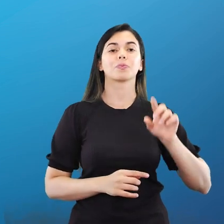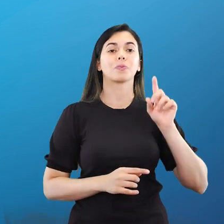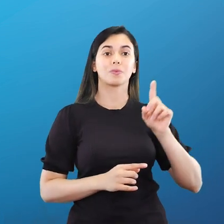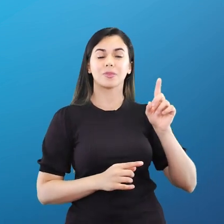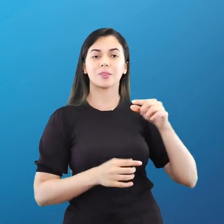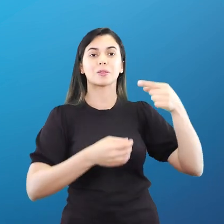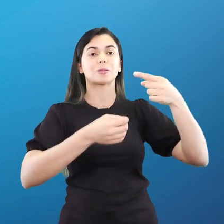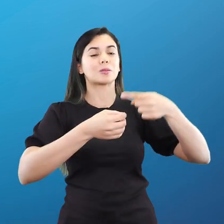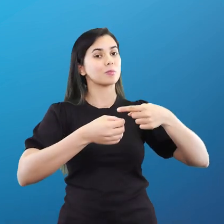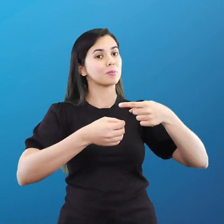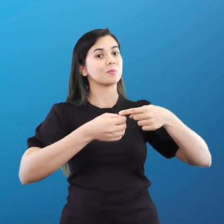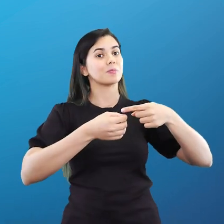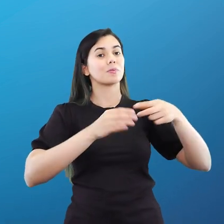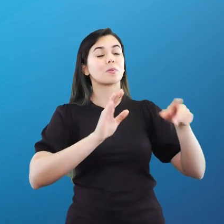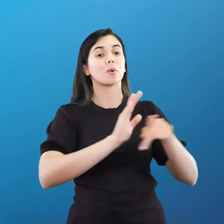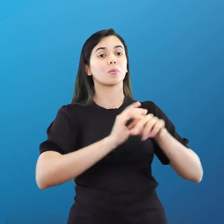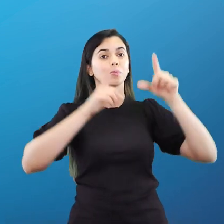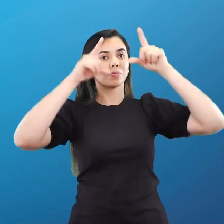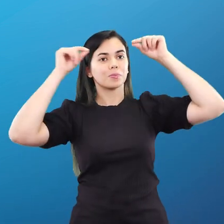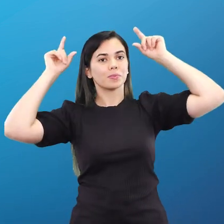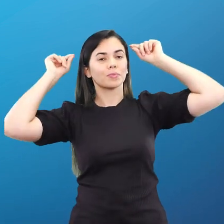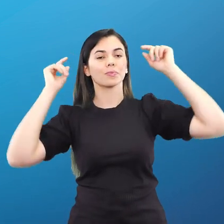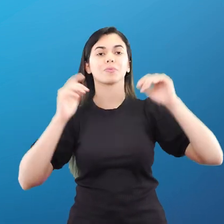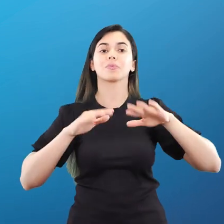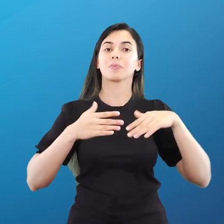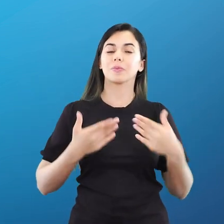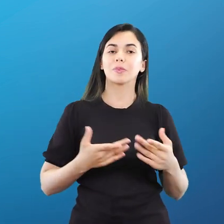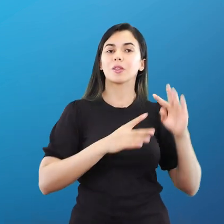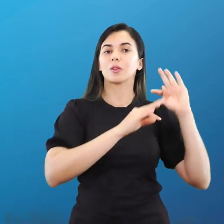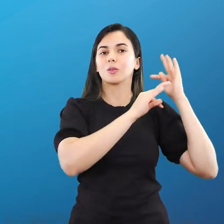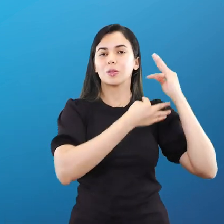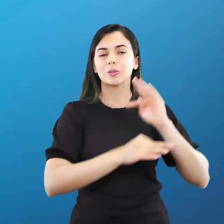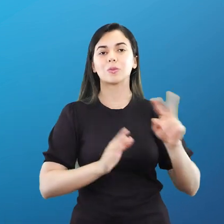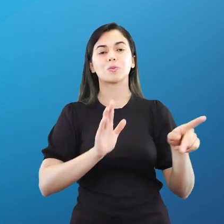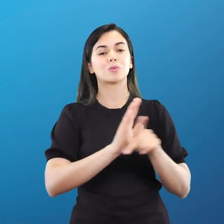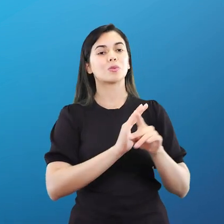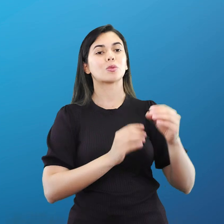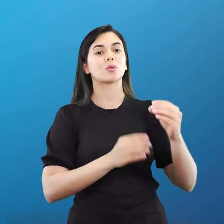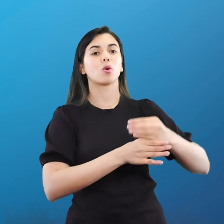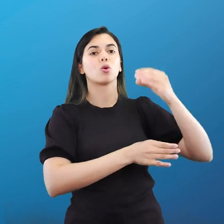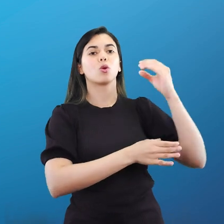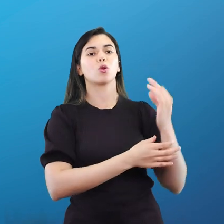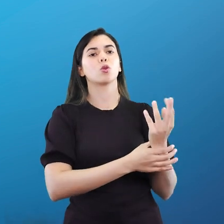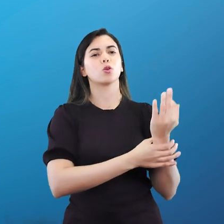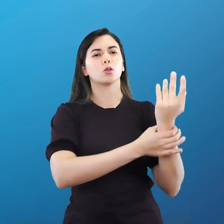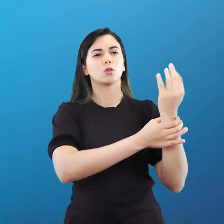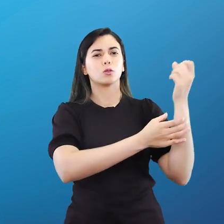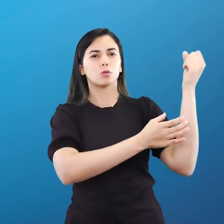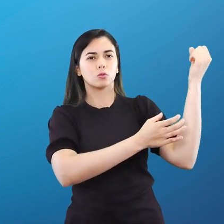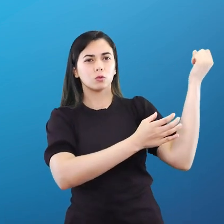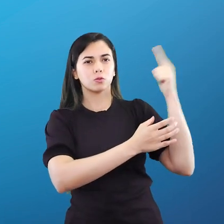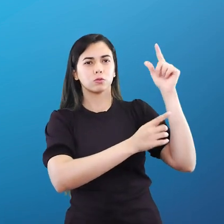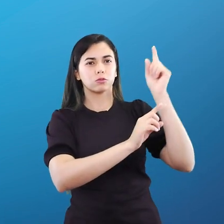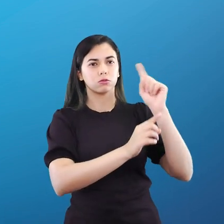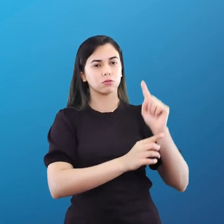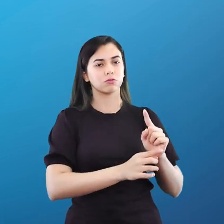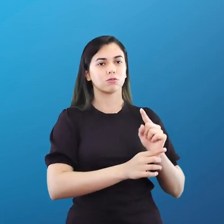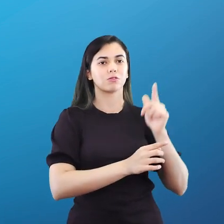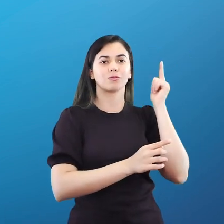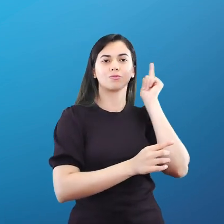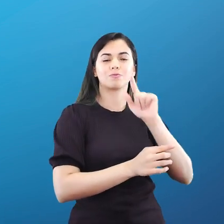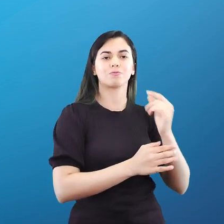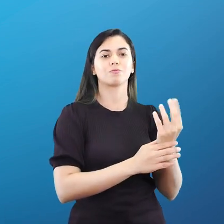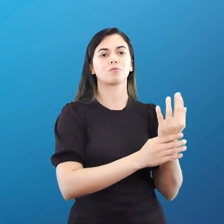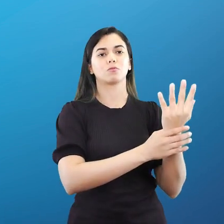A tradição de acender a tocha olímpica por meio dos raios solares, mantida desde a Grécia Antiga,